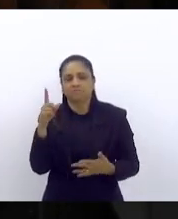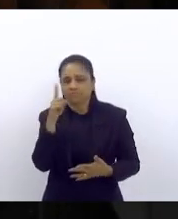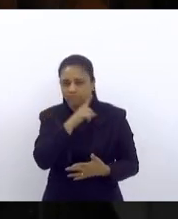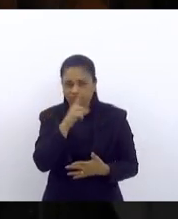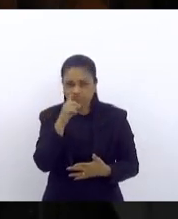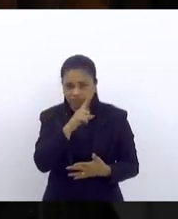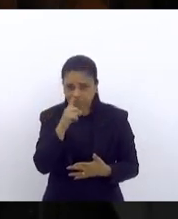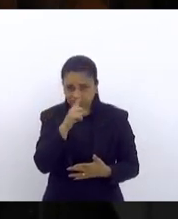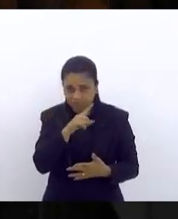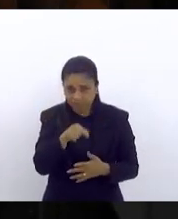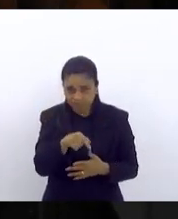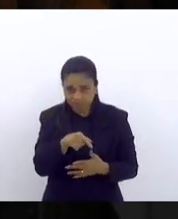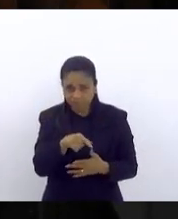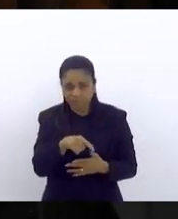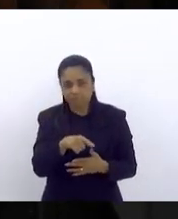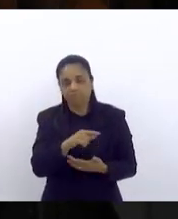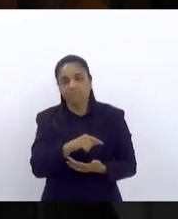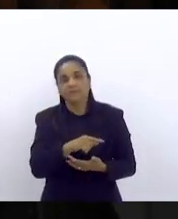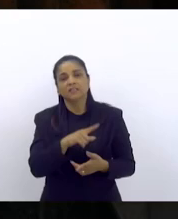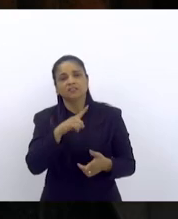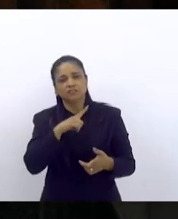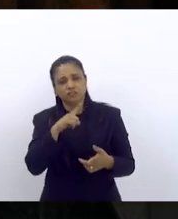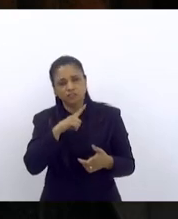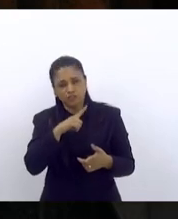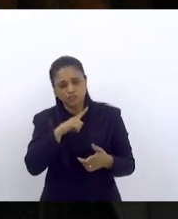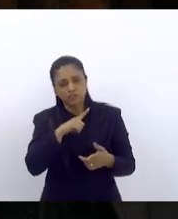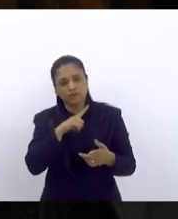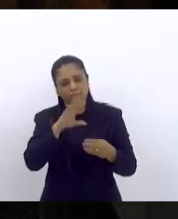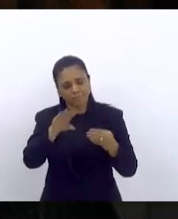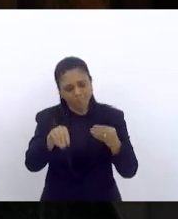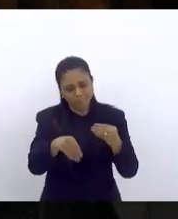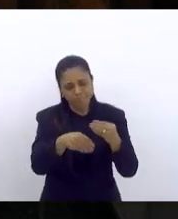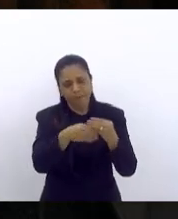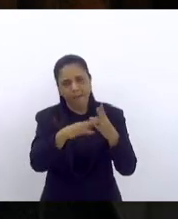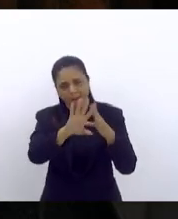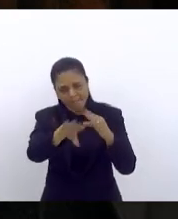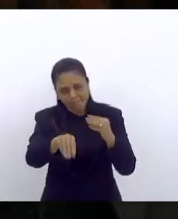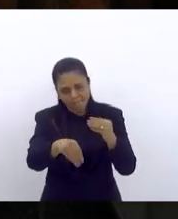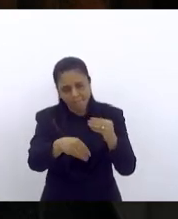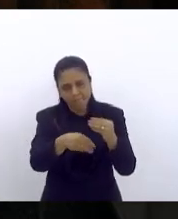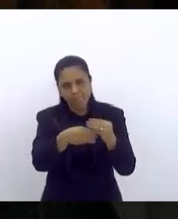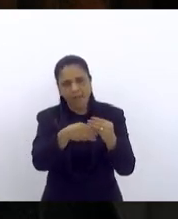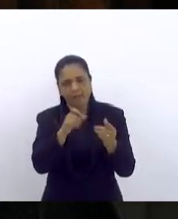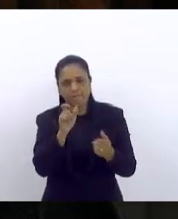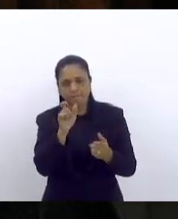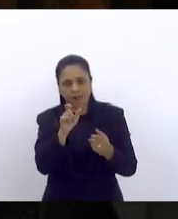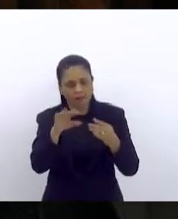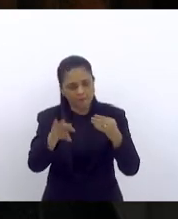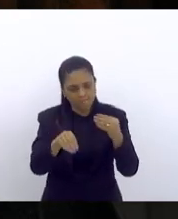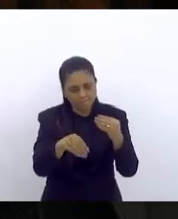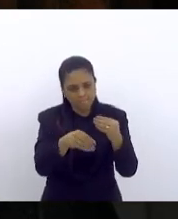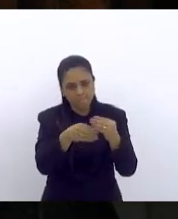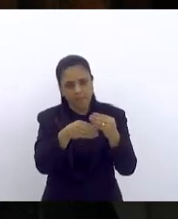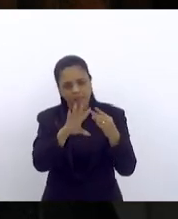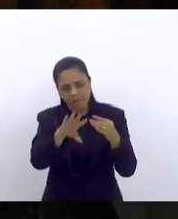apesar de tantos termos aditivos que foram celebrados